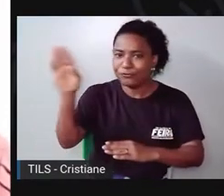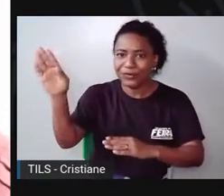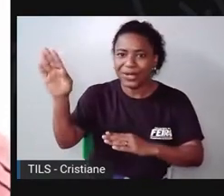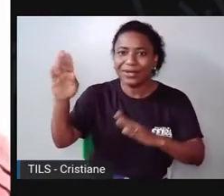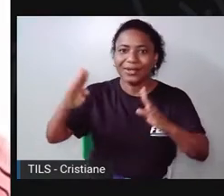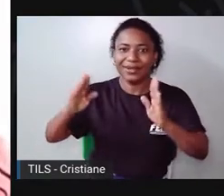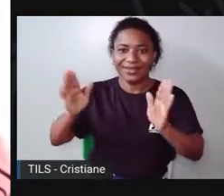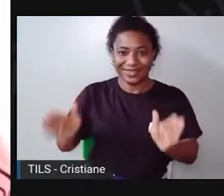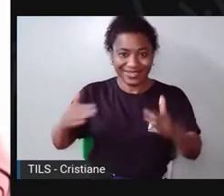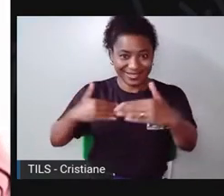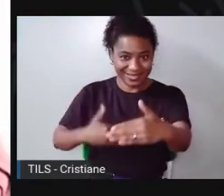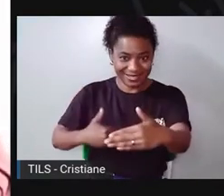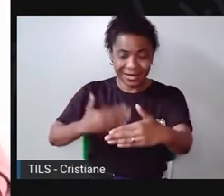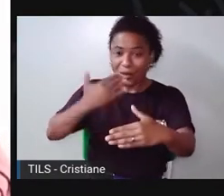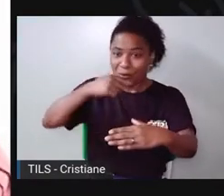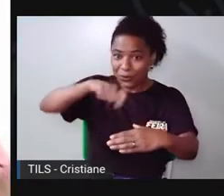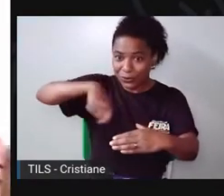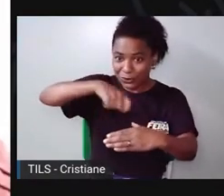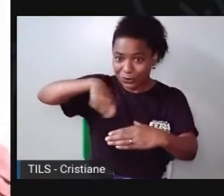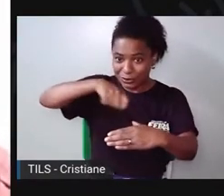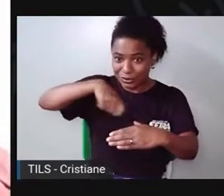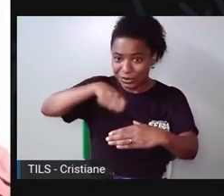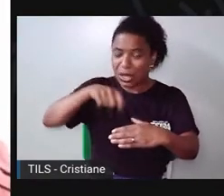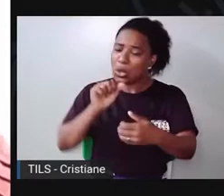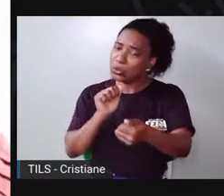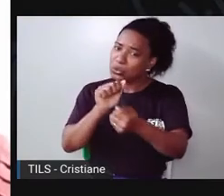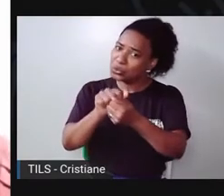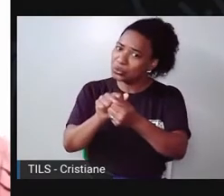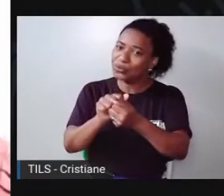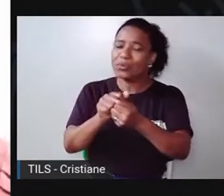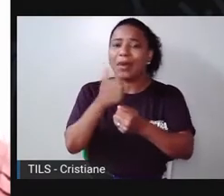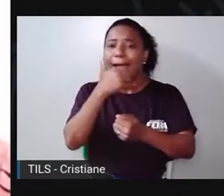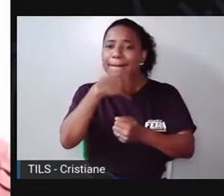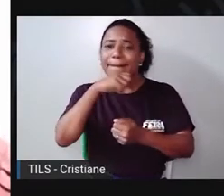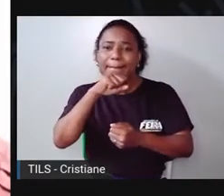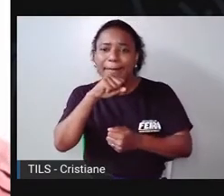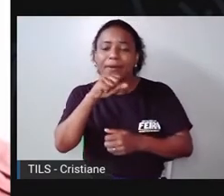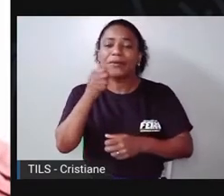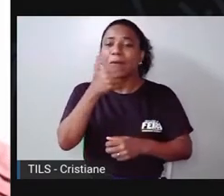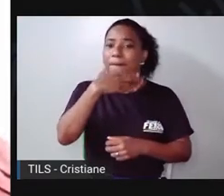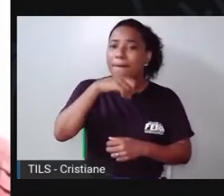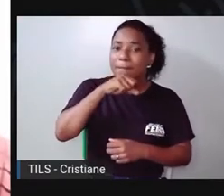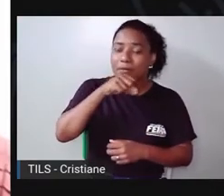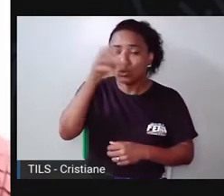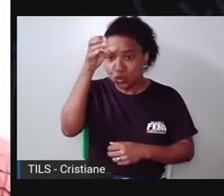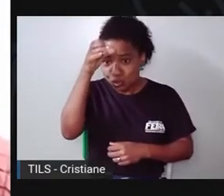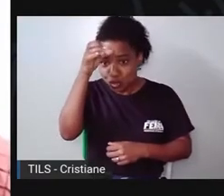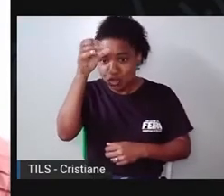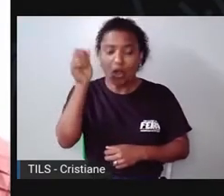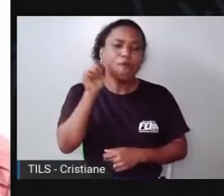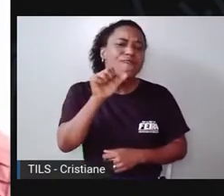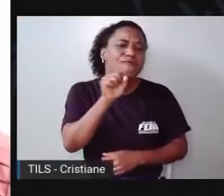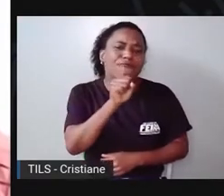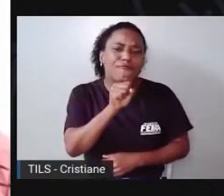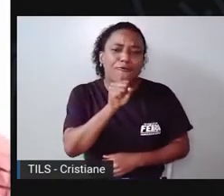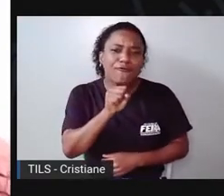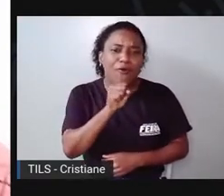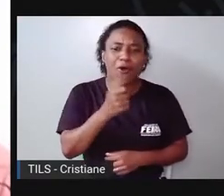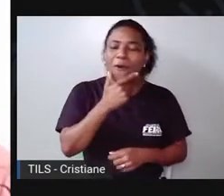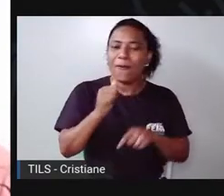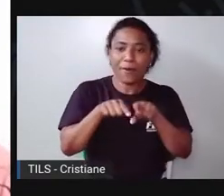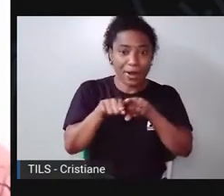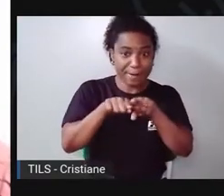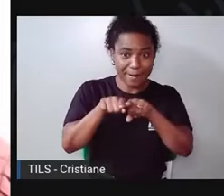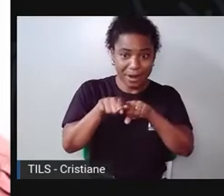estiver com seu responsável aí, seu papai, sua mamãe, a titia, a vovó, seu irmão,